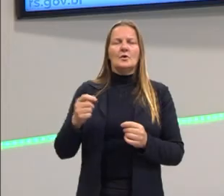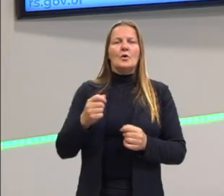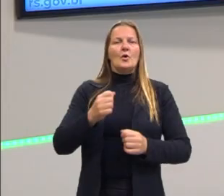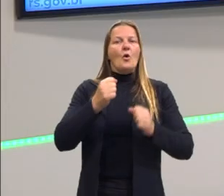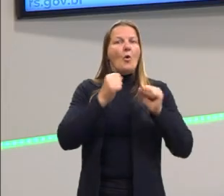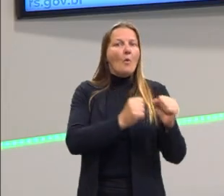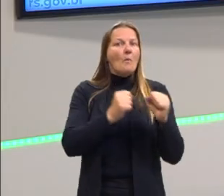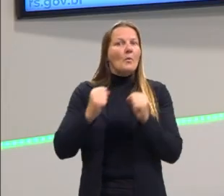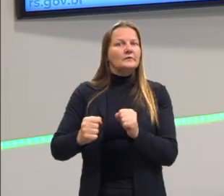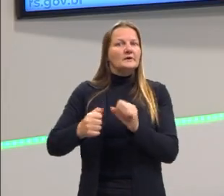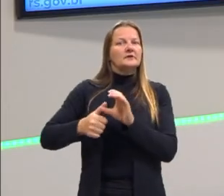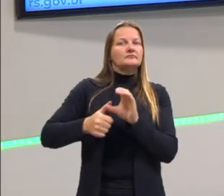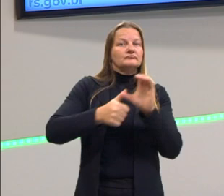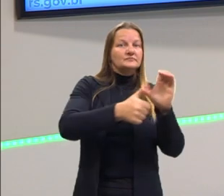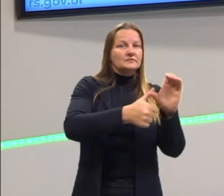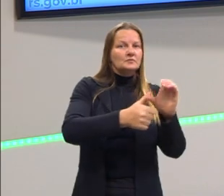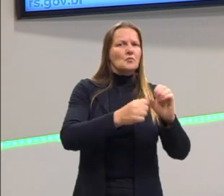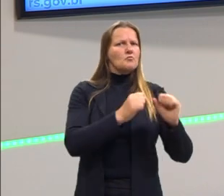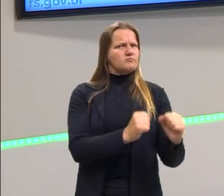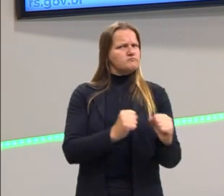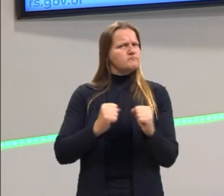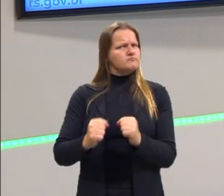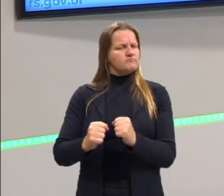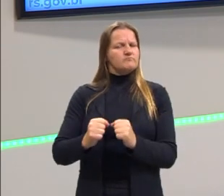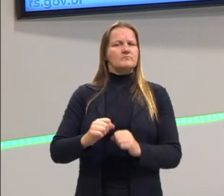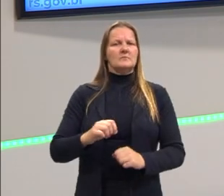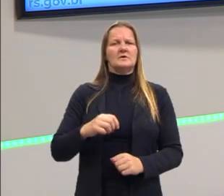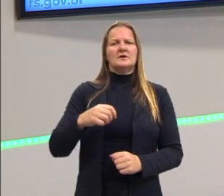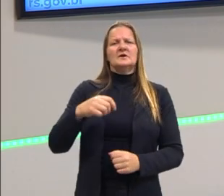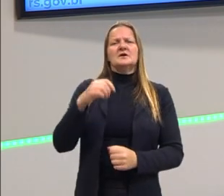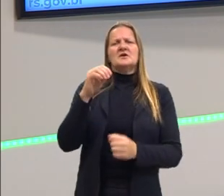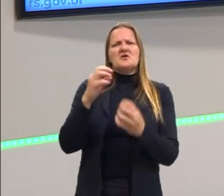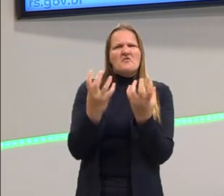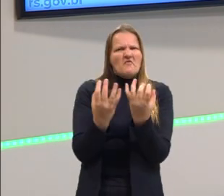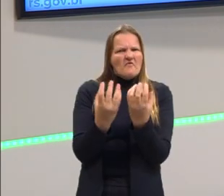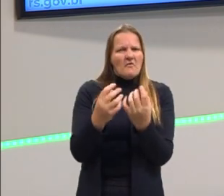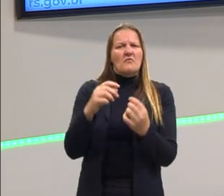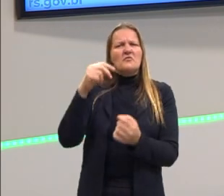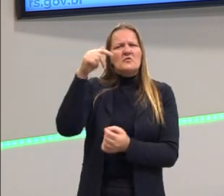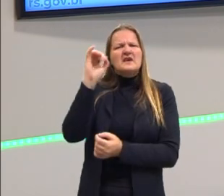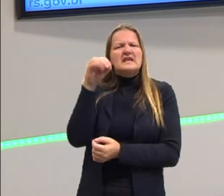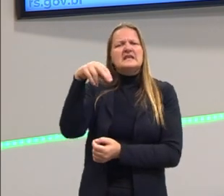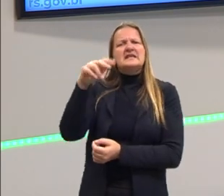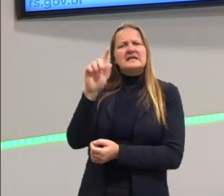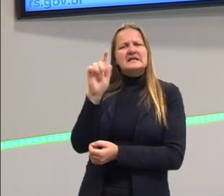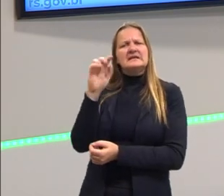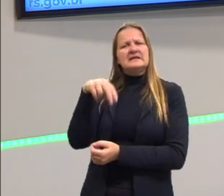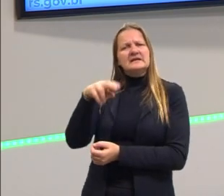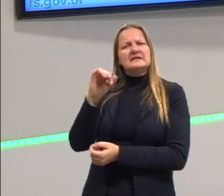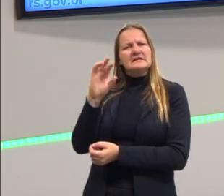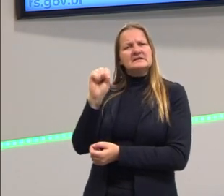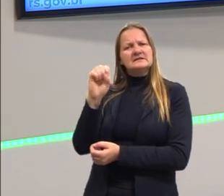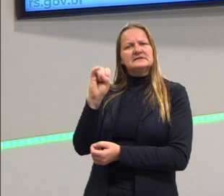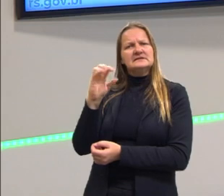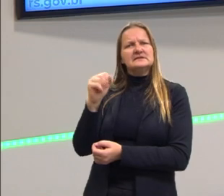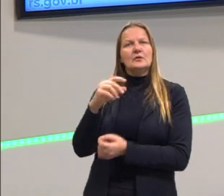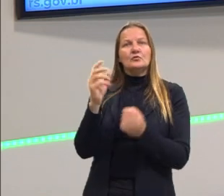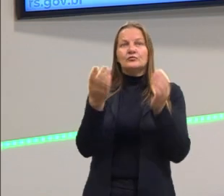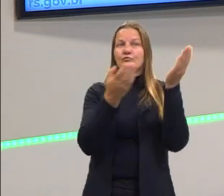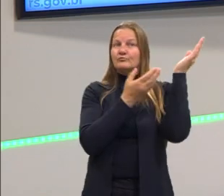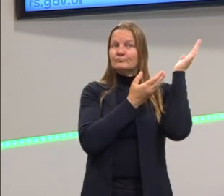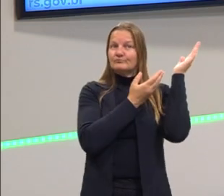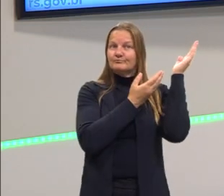cristianismo é muito forte, que ainda tem toda a questão da Inquisição aqui, muita gente é queimada nesse período. Eu trago uma imagem aqui,